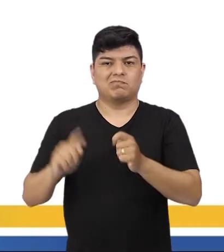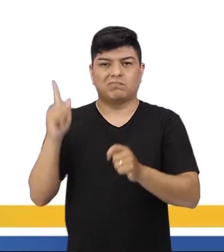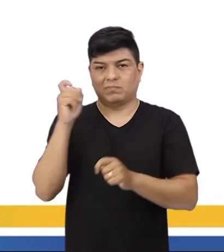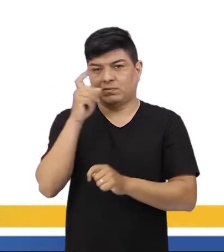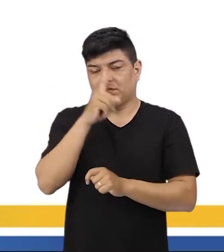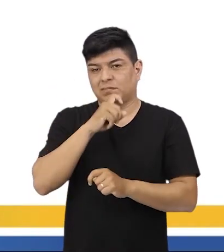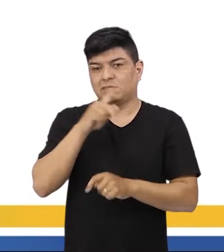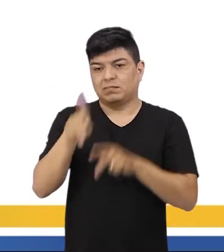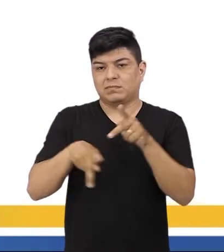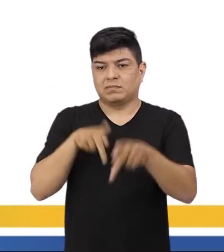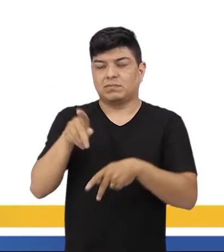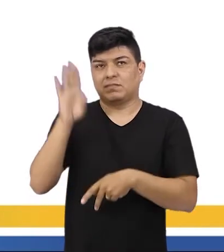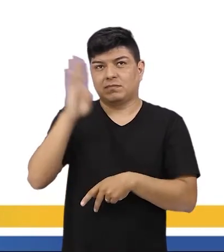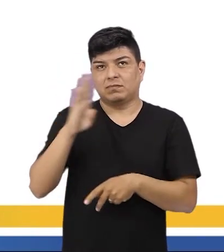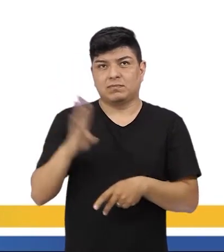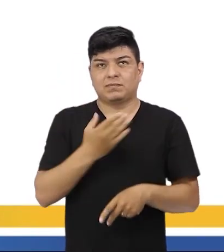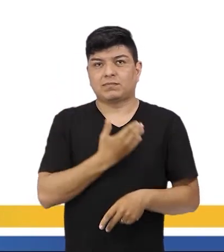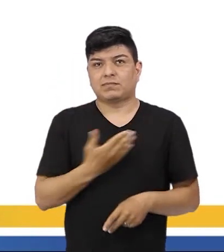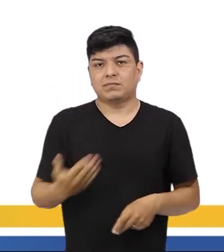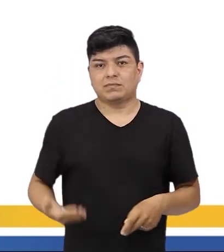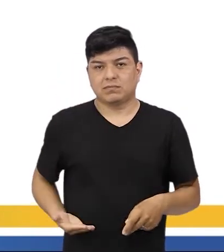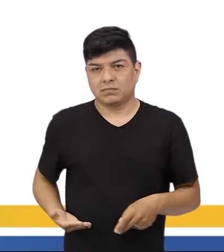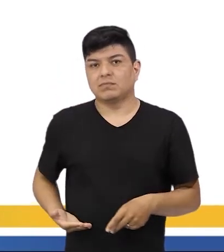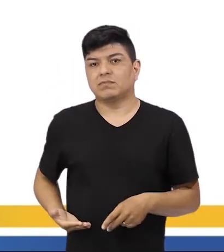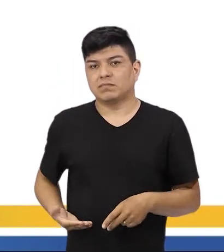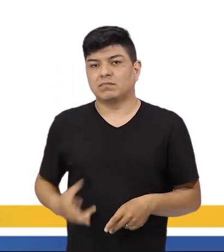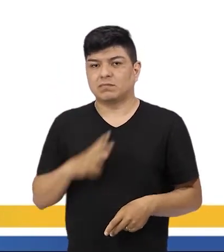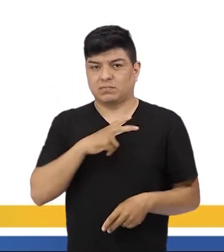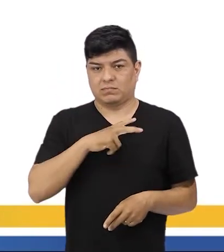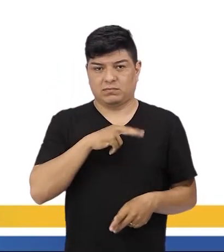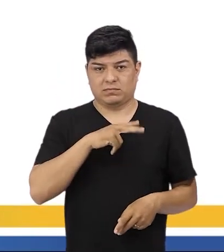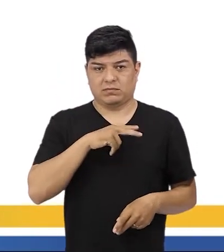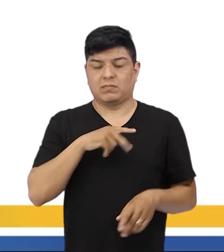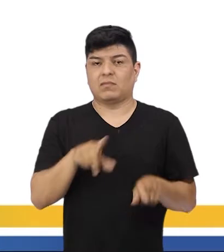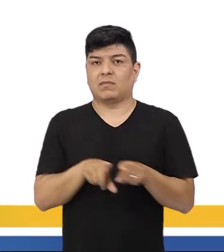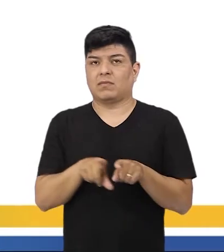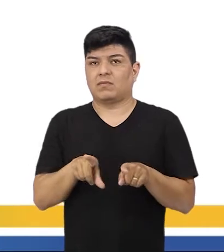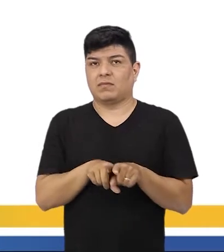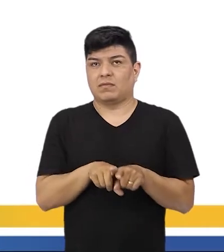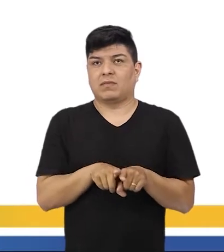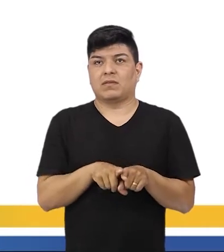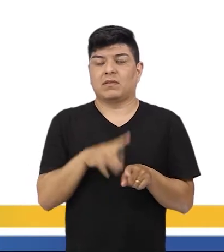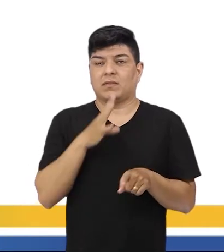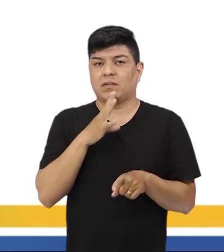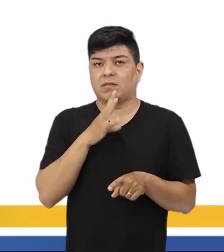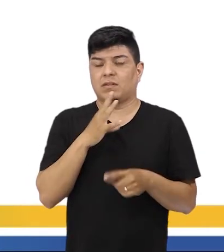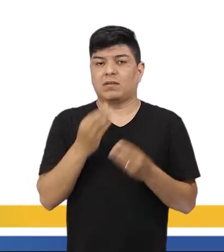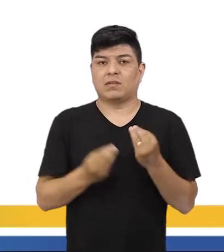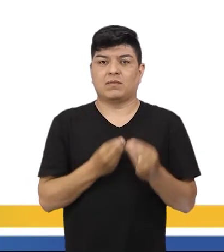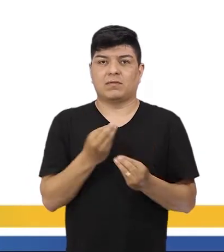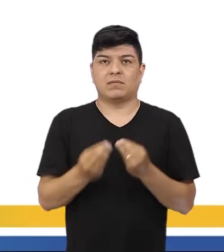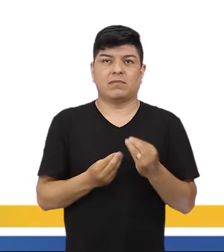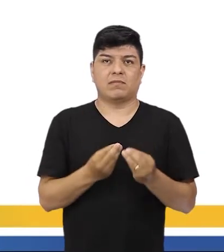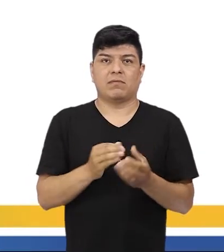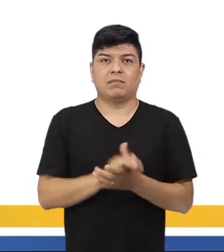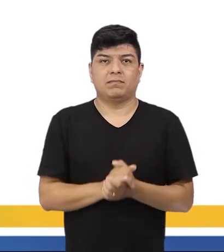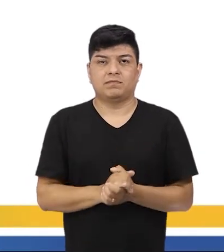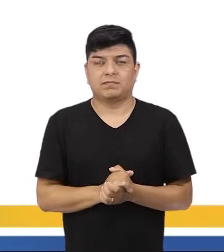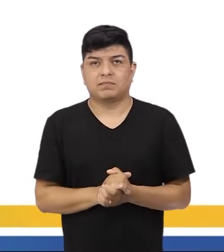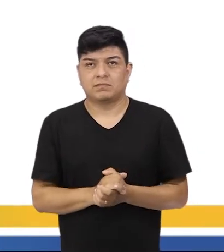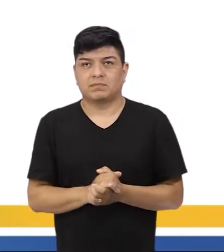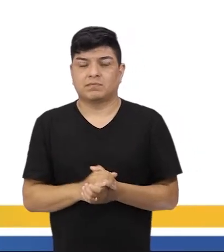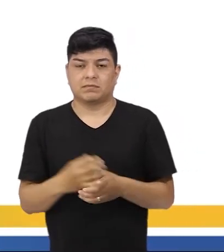brasileira. No governo provisório, implantou-se uma reforma financeira conhecida como enxilhamento,